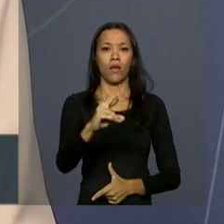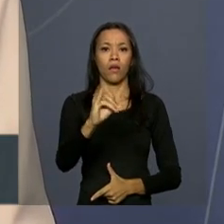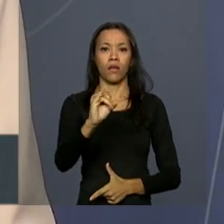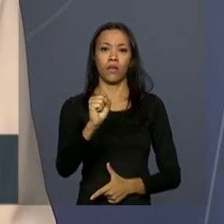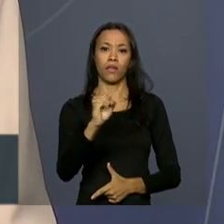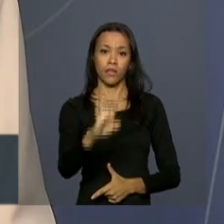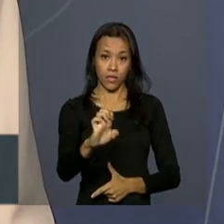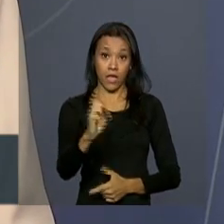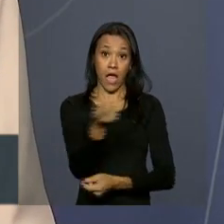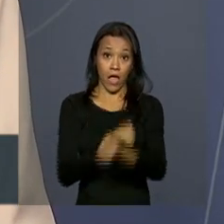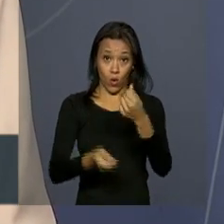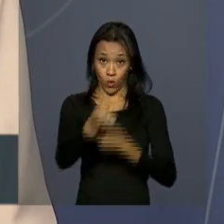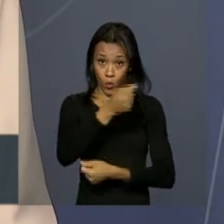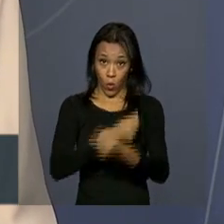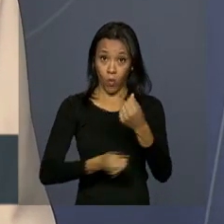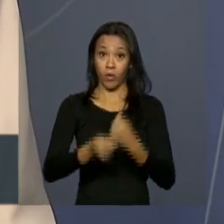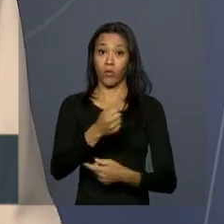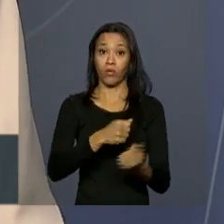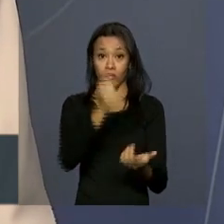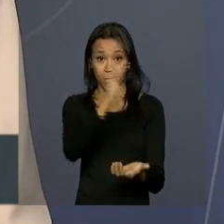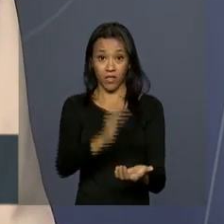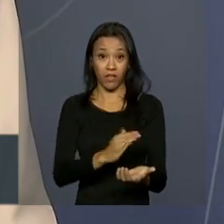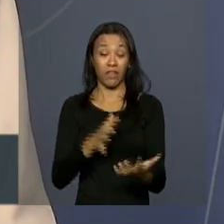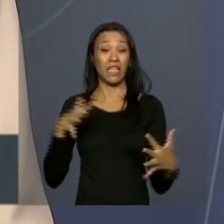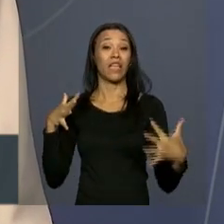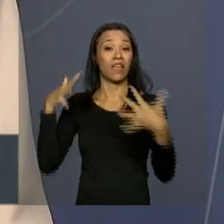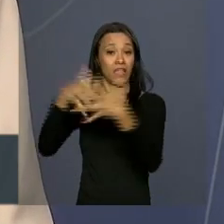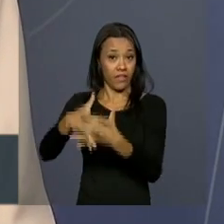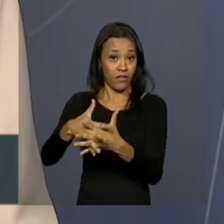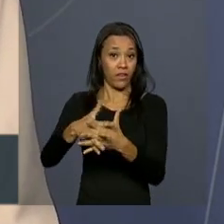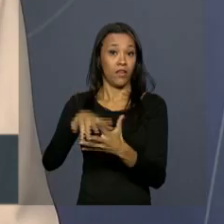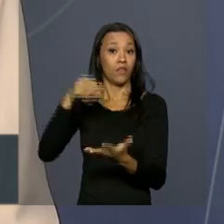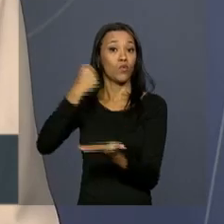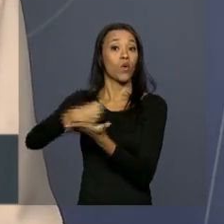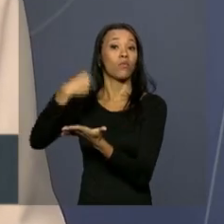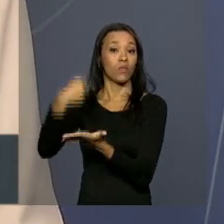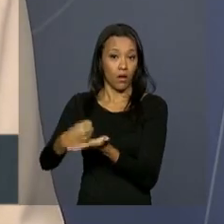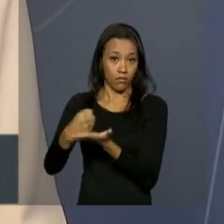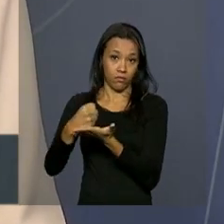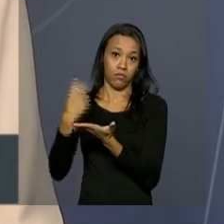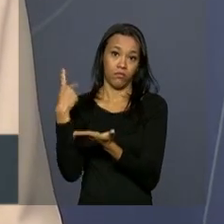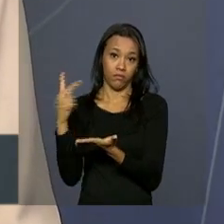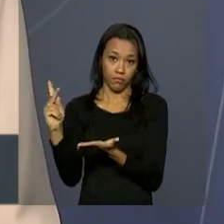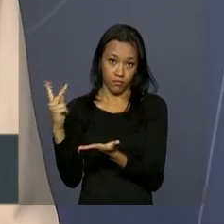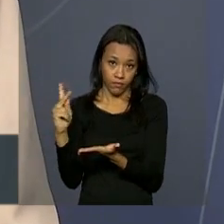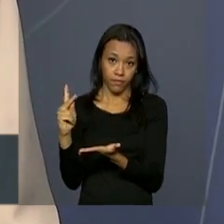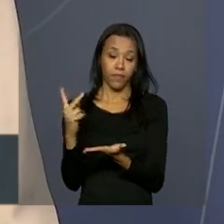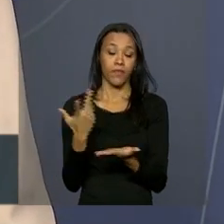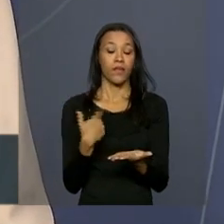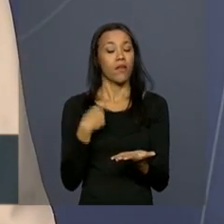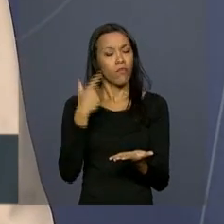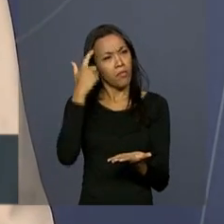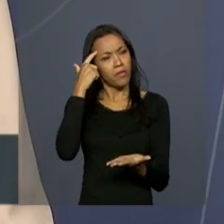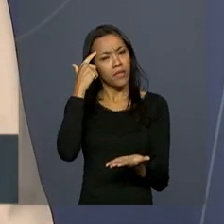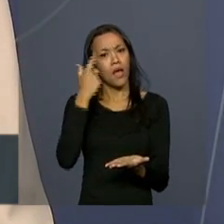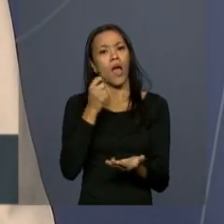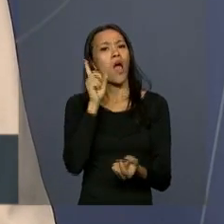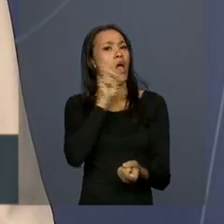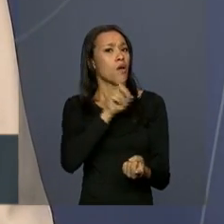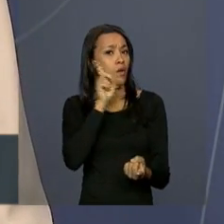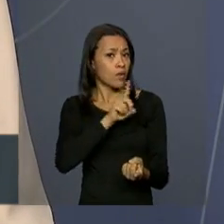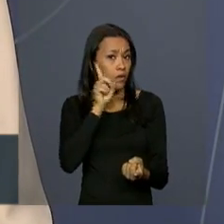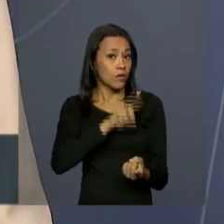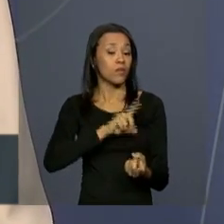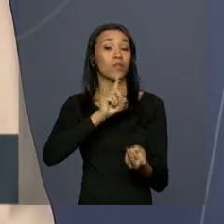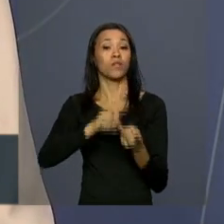os contratos gripe. Vamos lembrar que tanto a Europa como os Estados Unidos passaram por uma